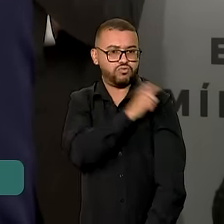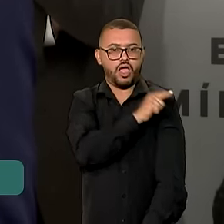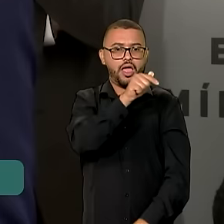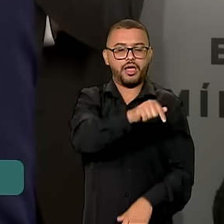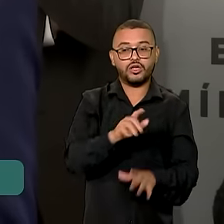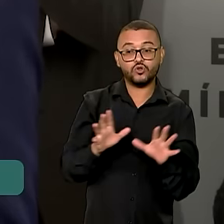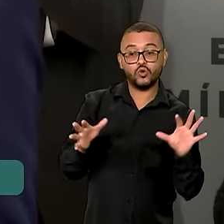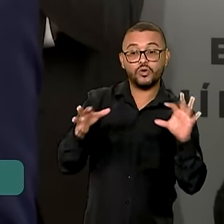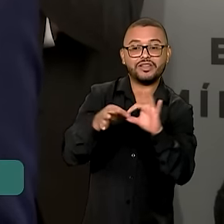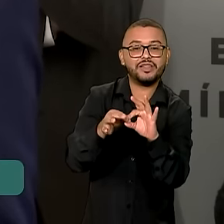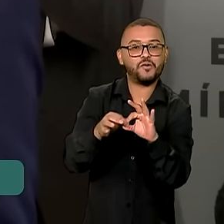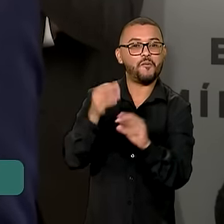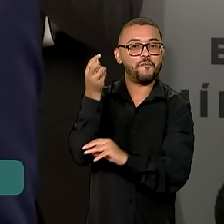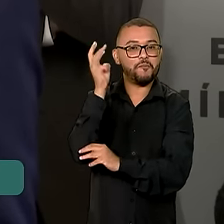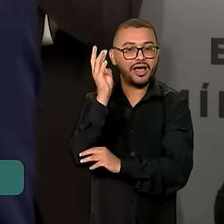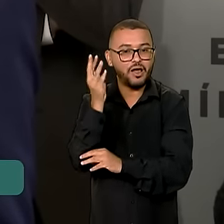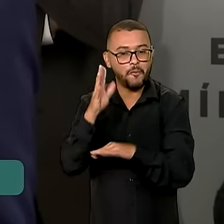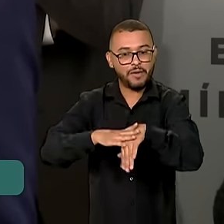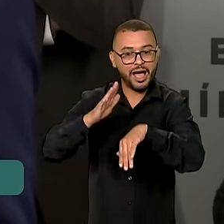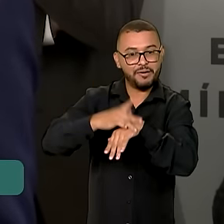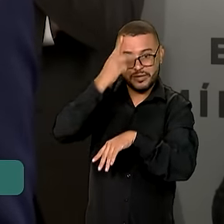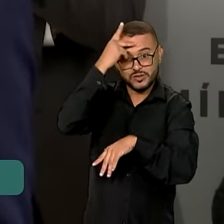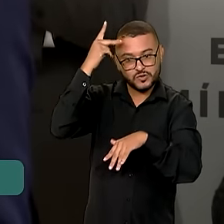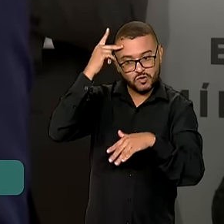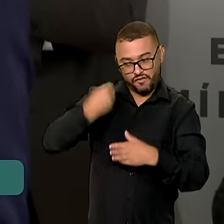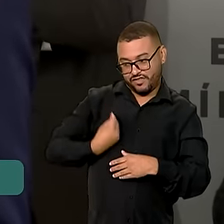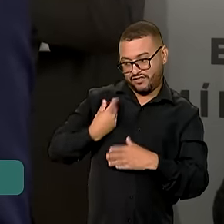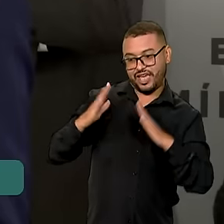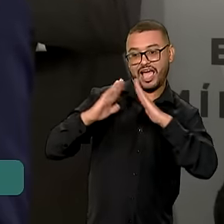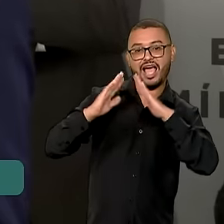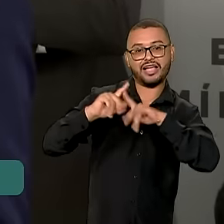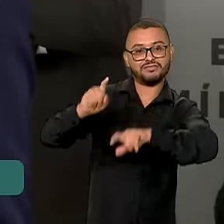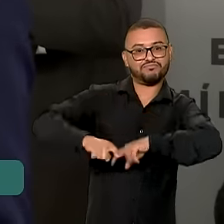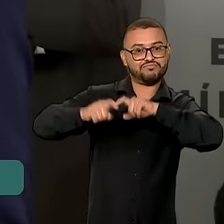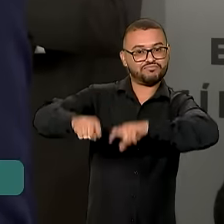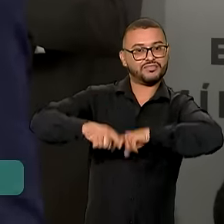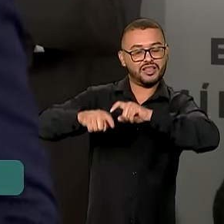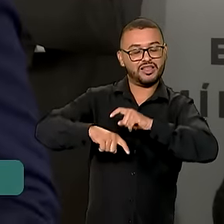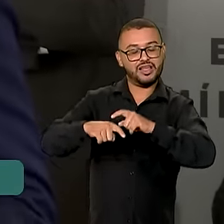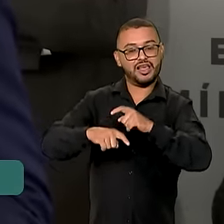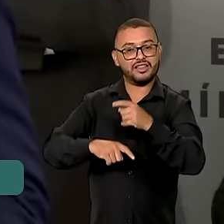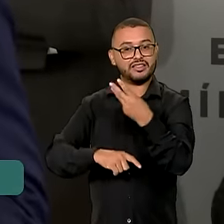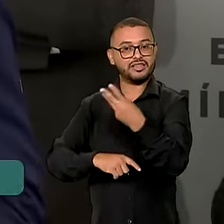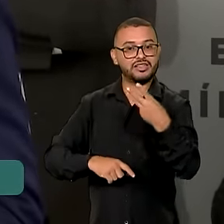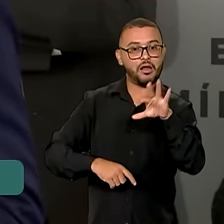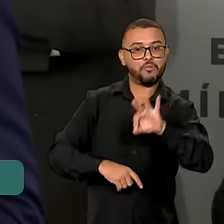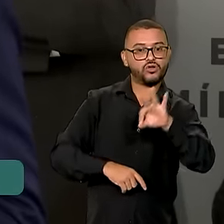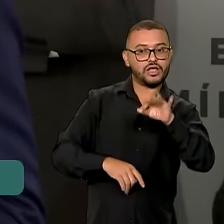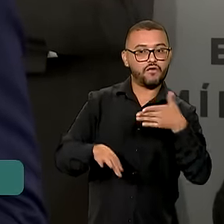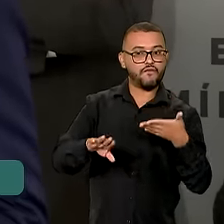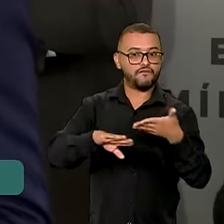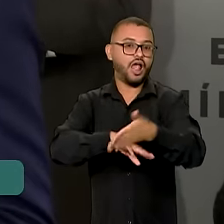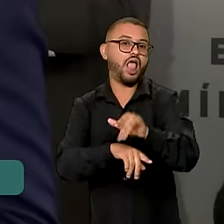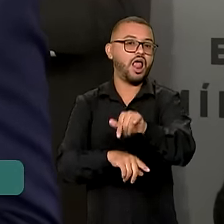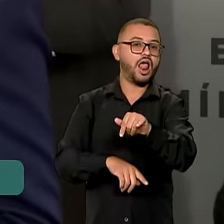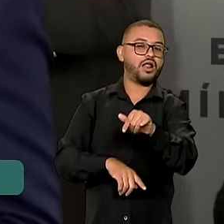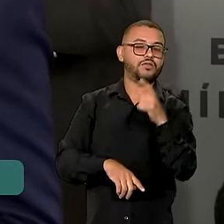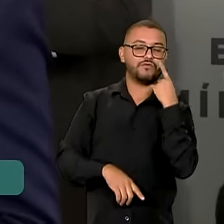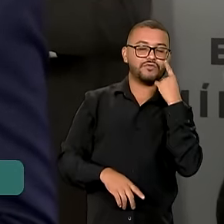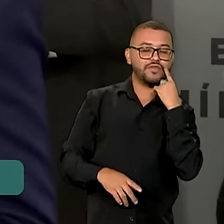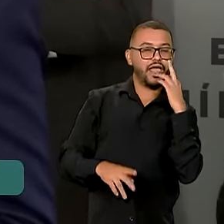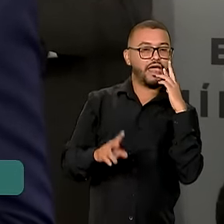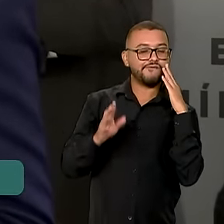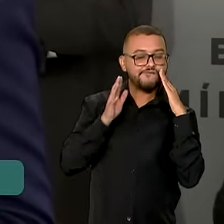junto com o Maranhão, tem a maior população vivendo no campo. 33%, um terço da população vive no campo. Então, aqui há um olhar